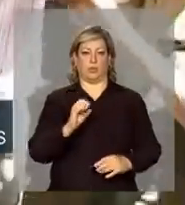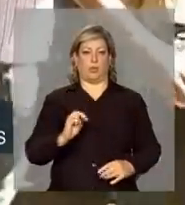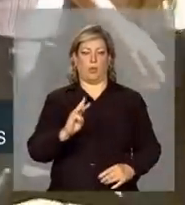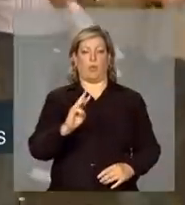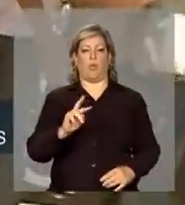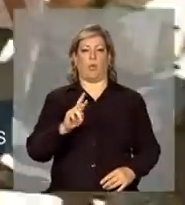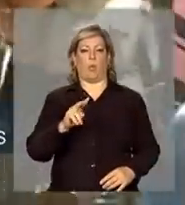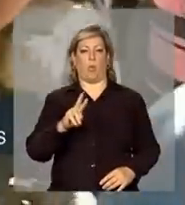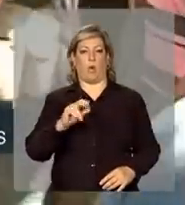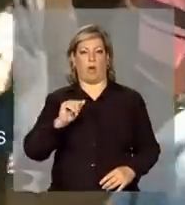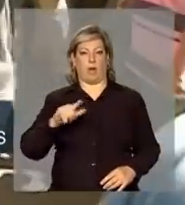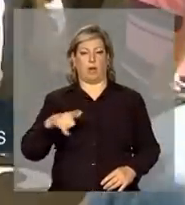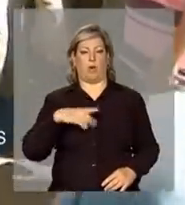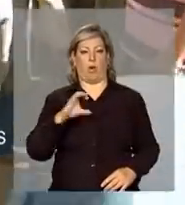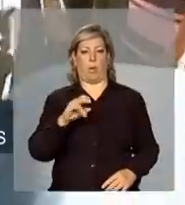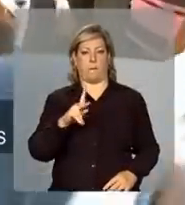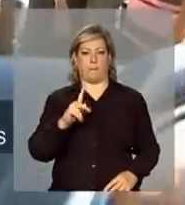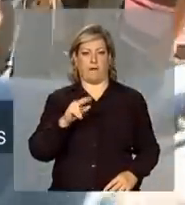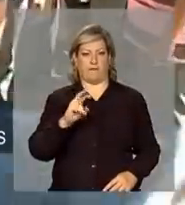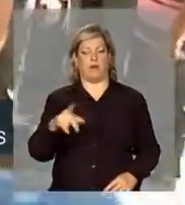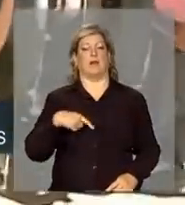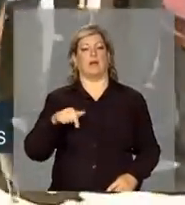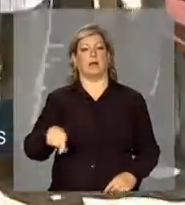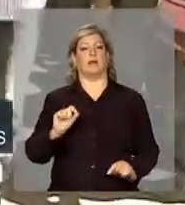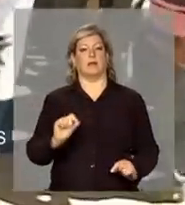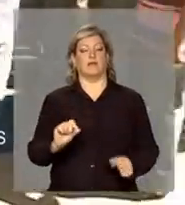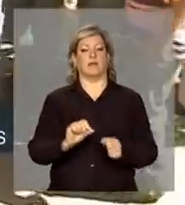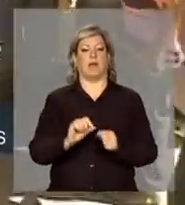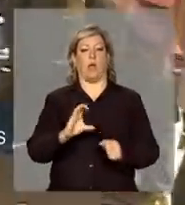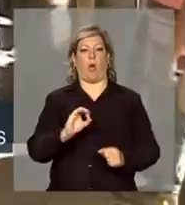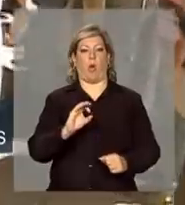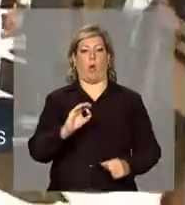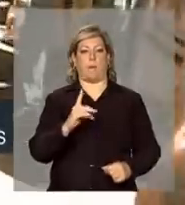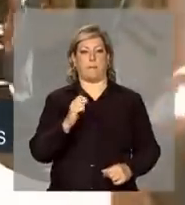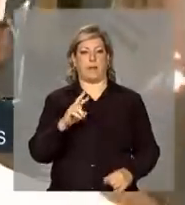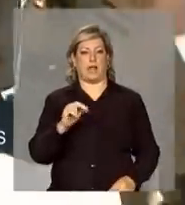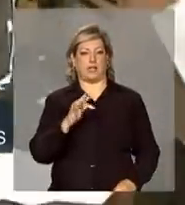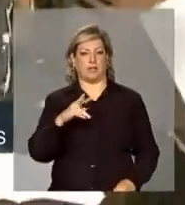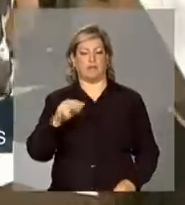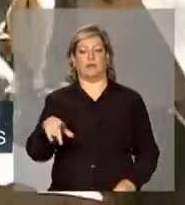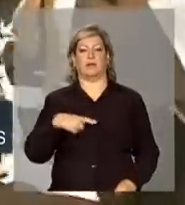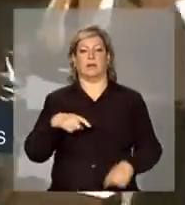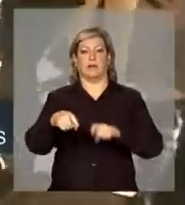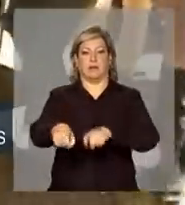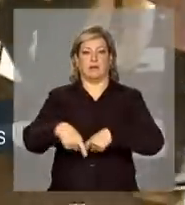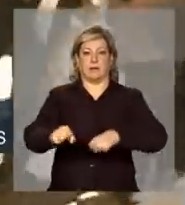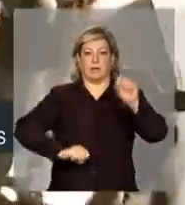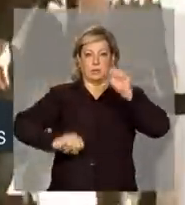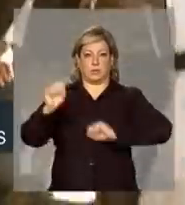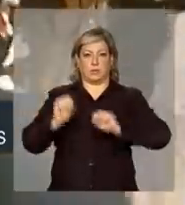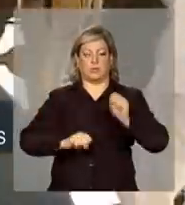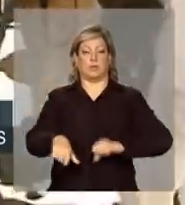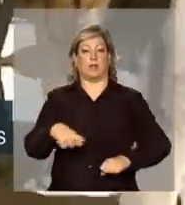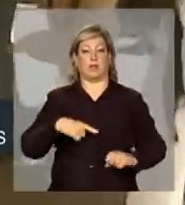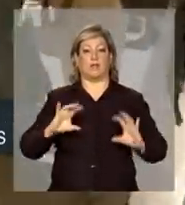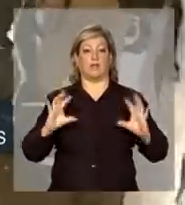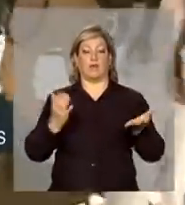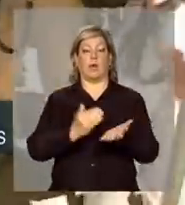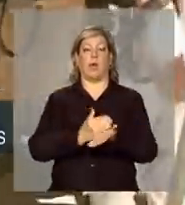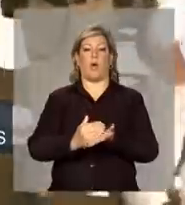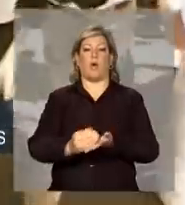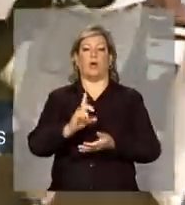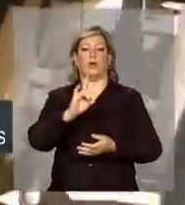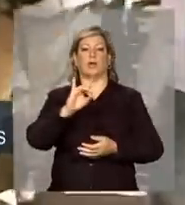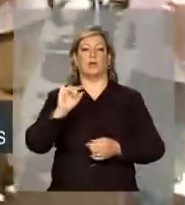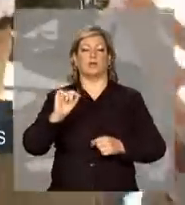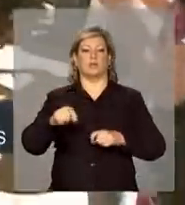evento tecnológico promovido pela Copavel Cooperativa Agro Industrial. O evento, que começou como um dia de campo